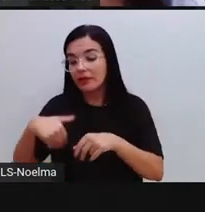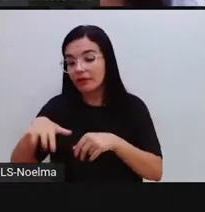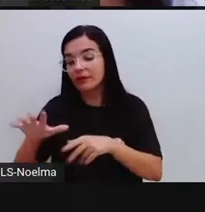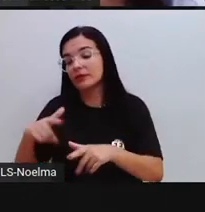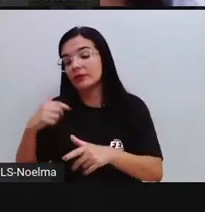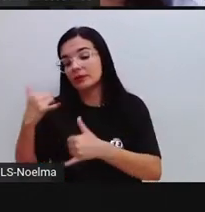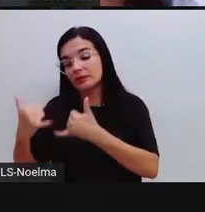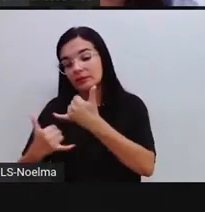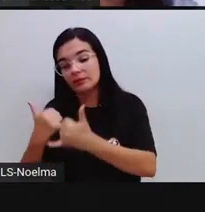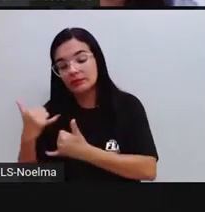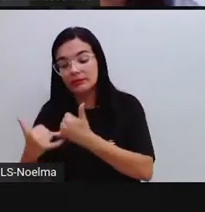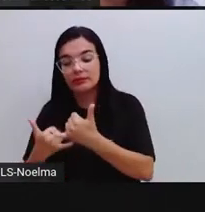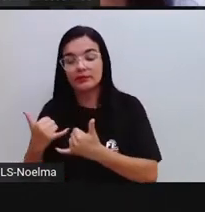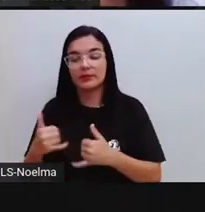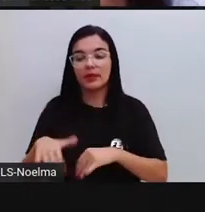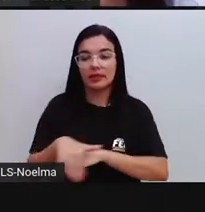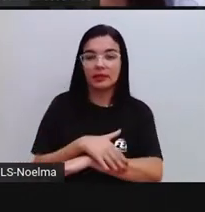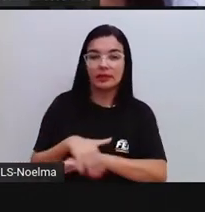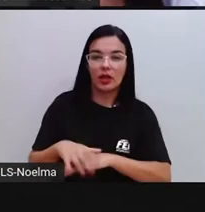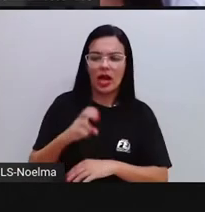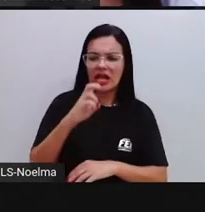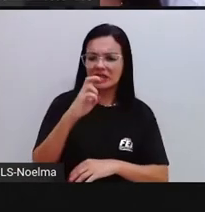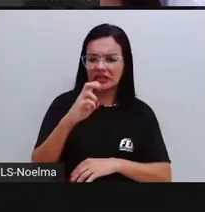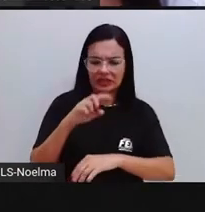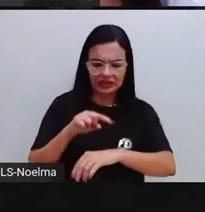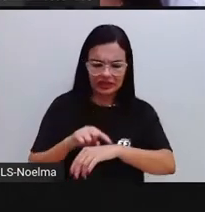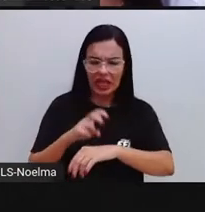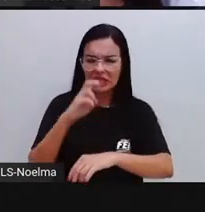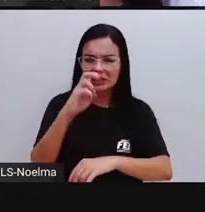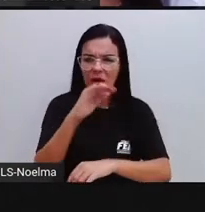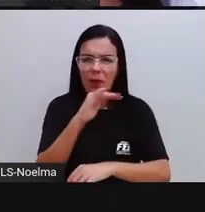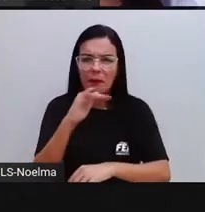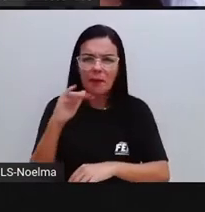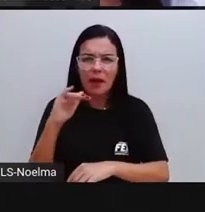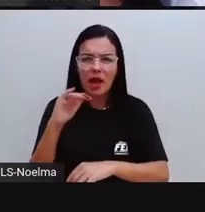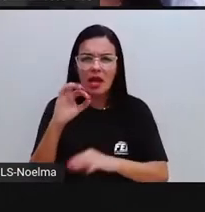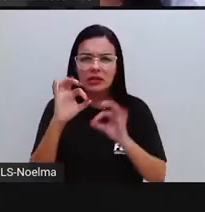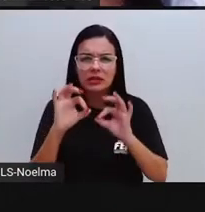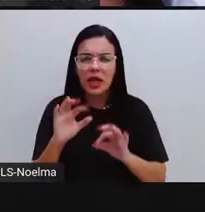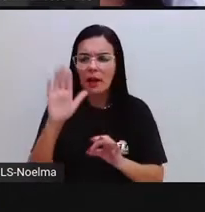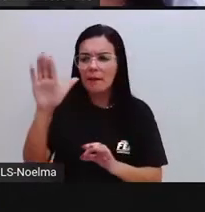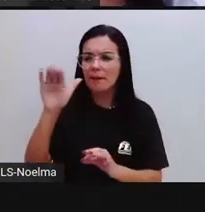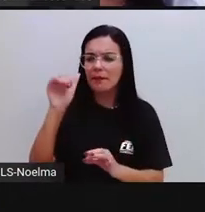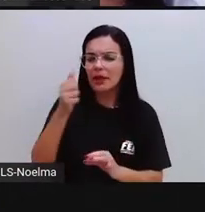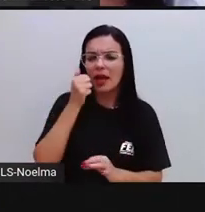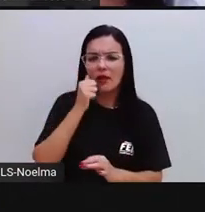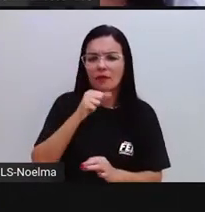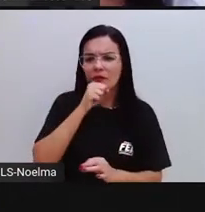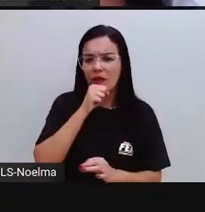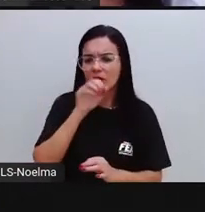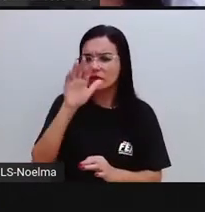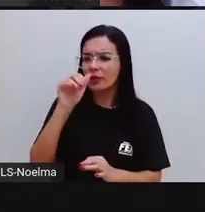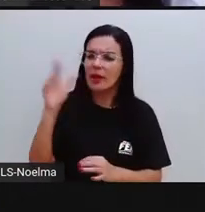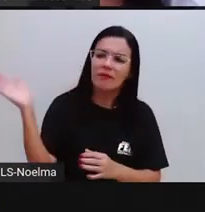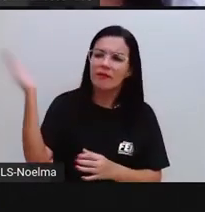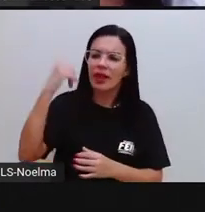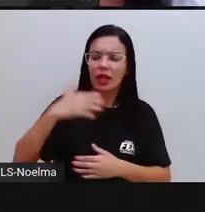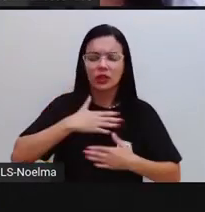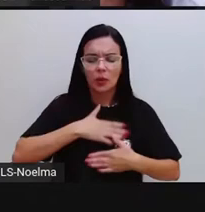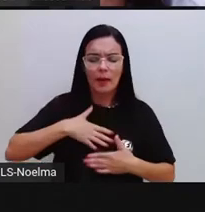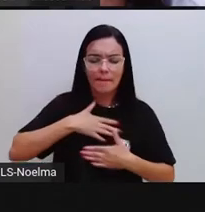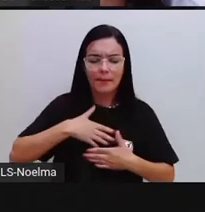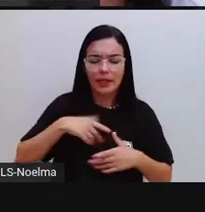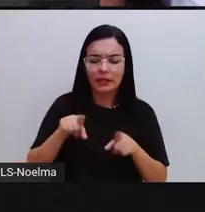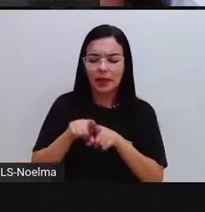cinco e meia em ponto, minha avó me chamava para tomar banho e rezar. Minha avó e minha